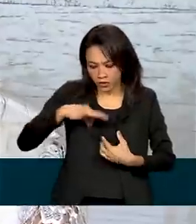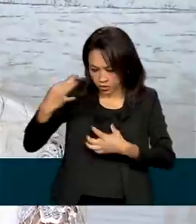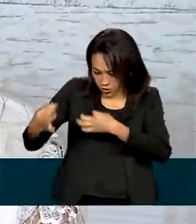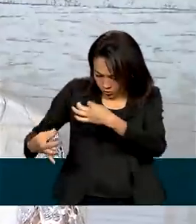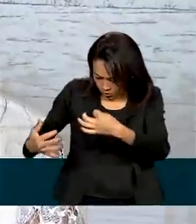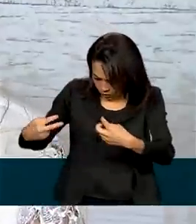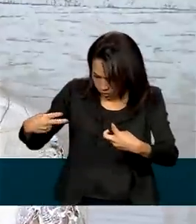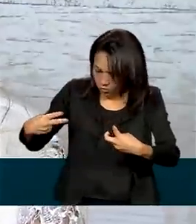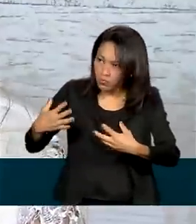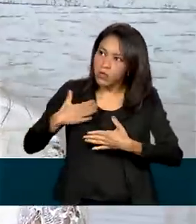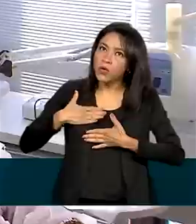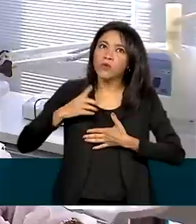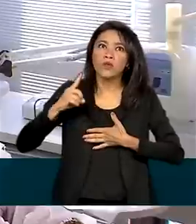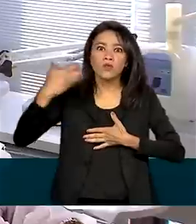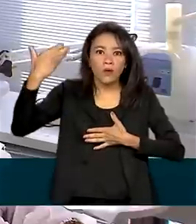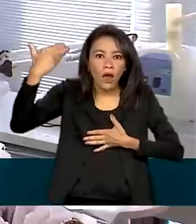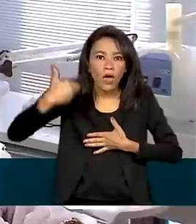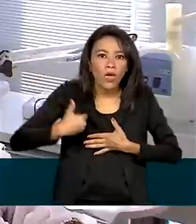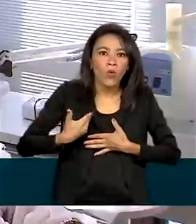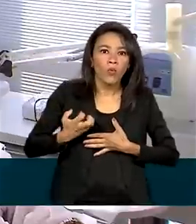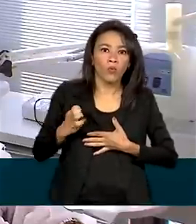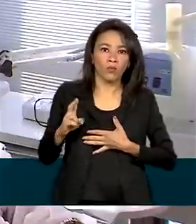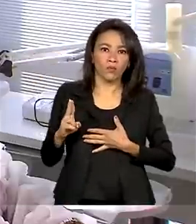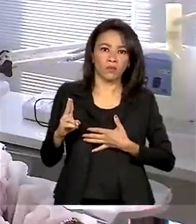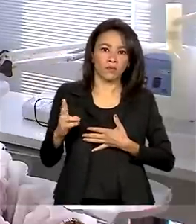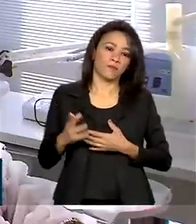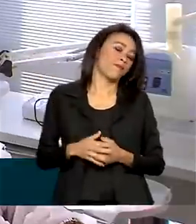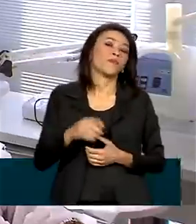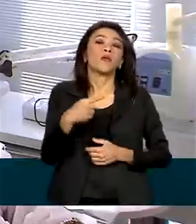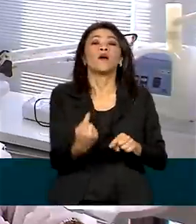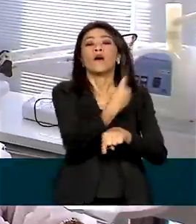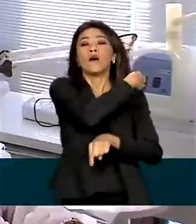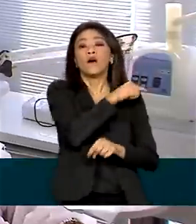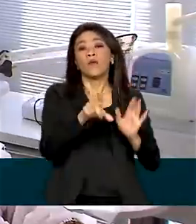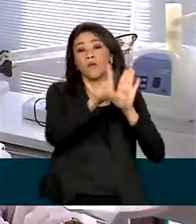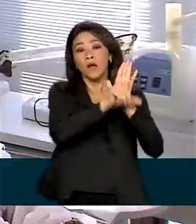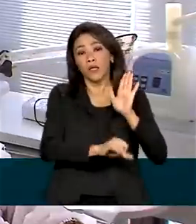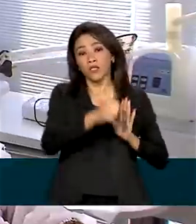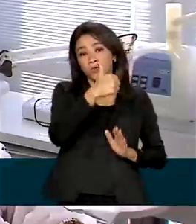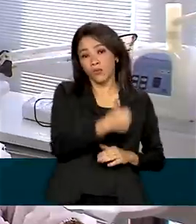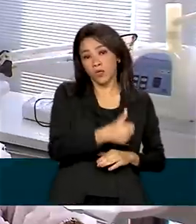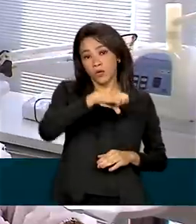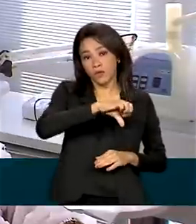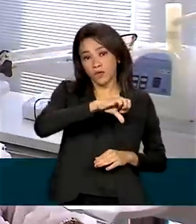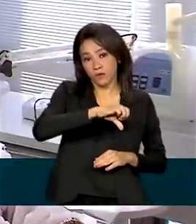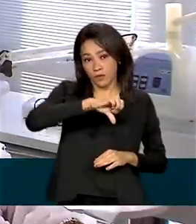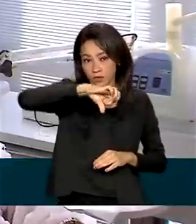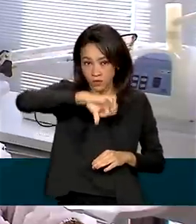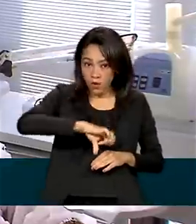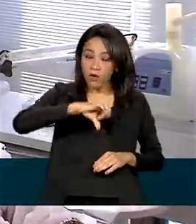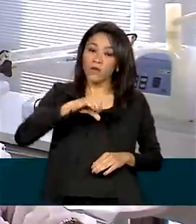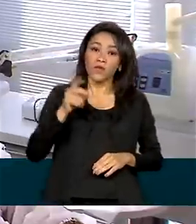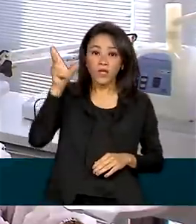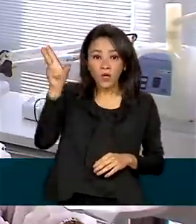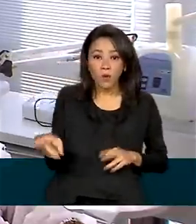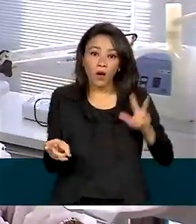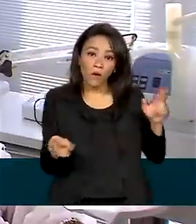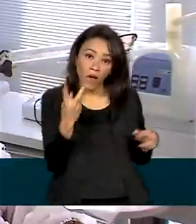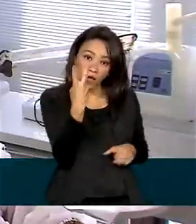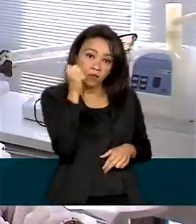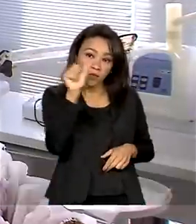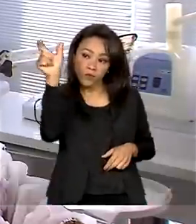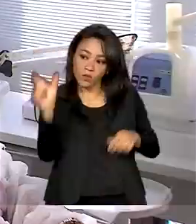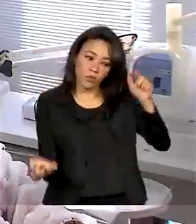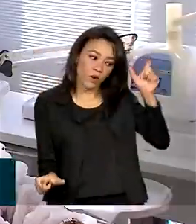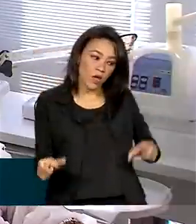que eu olhei e falei, meu Deus, agora sou eu. Uma lei de 1999 garantiu que mulheres como a Sida e a Lina, que foram submetidas